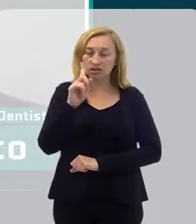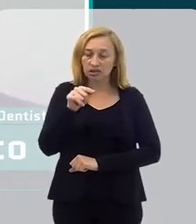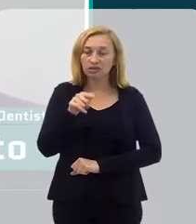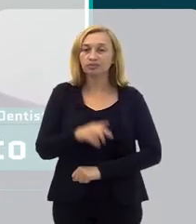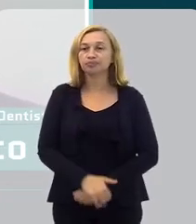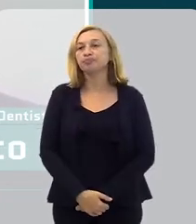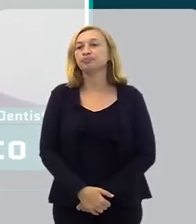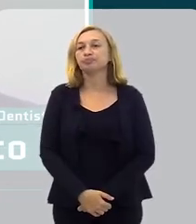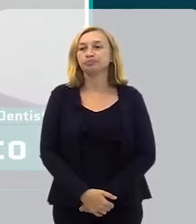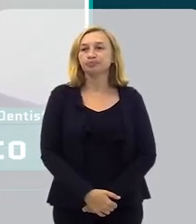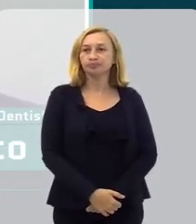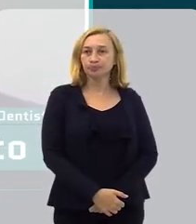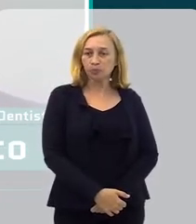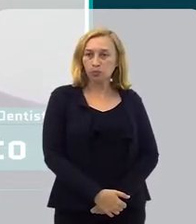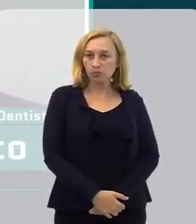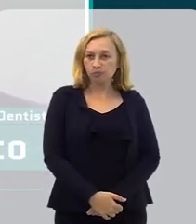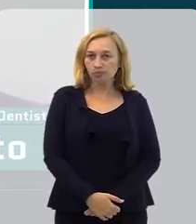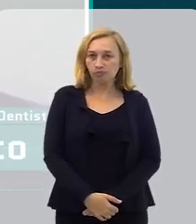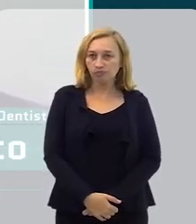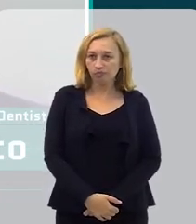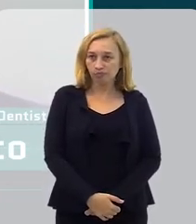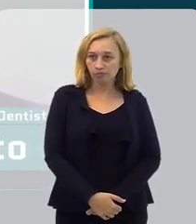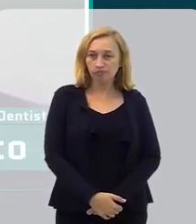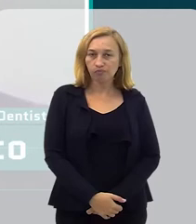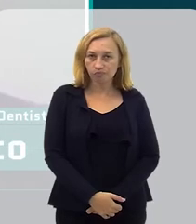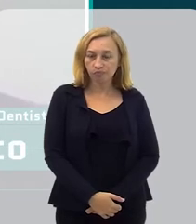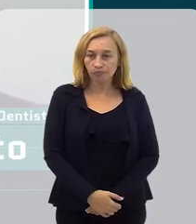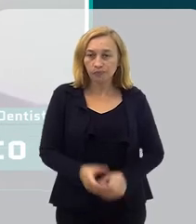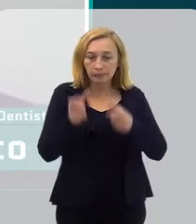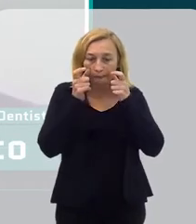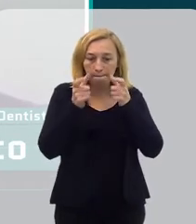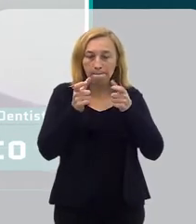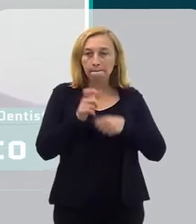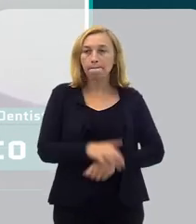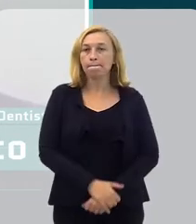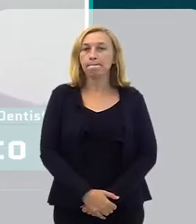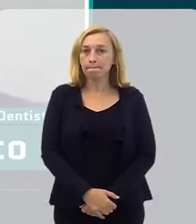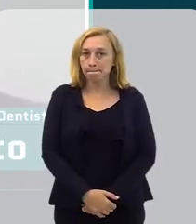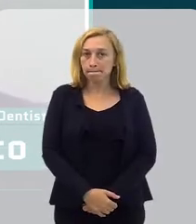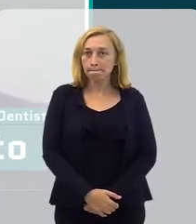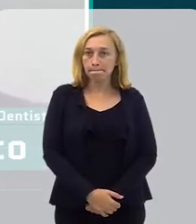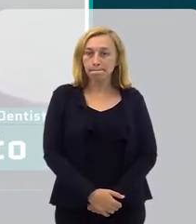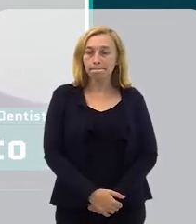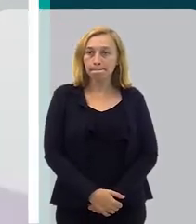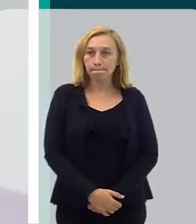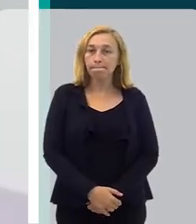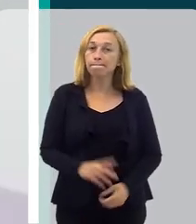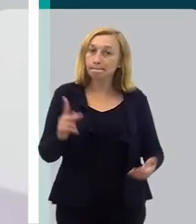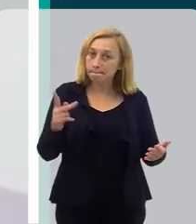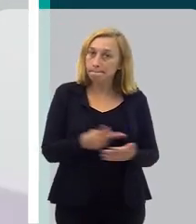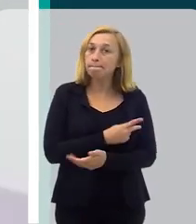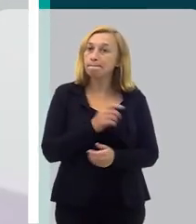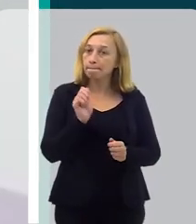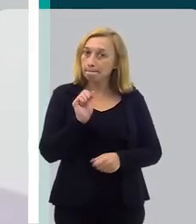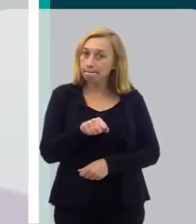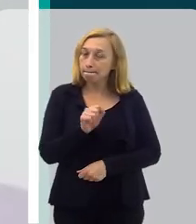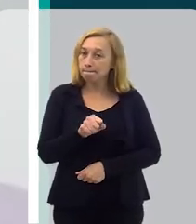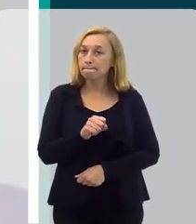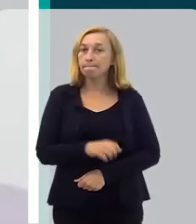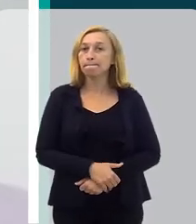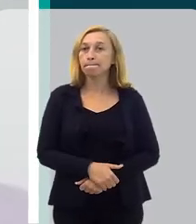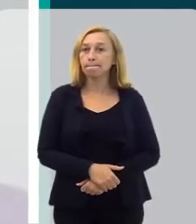Isso é importantíssimo, e essas atenções têm que acontecer,